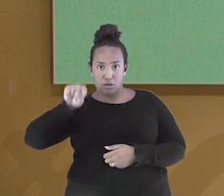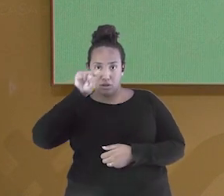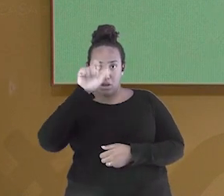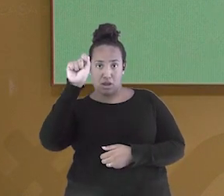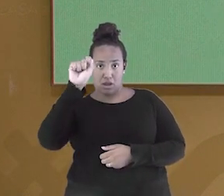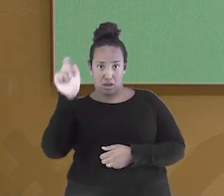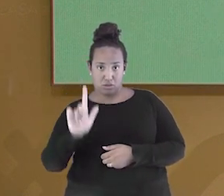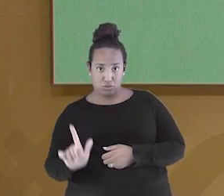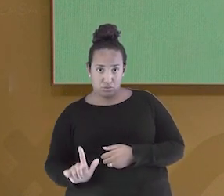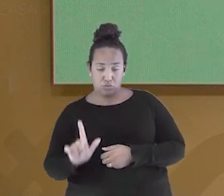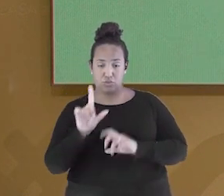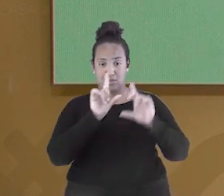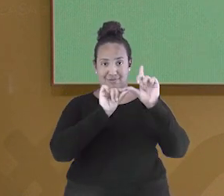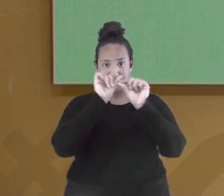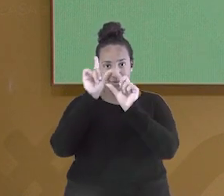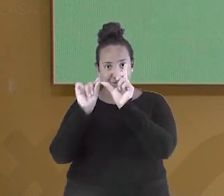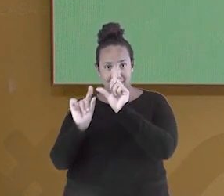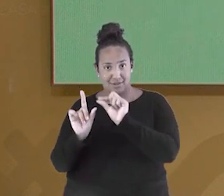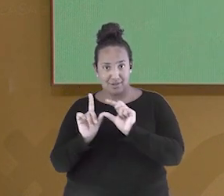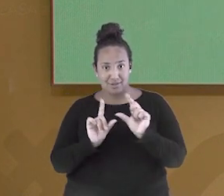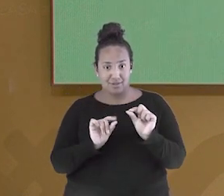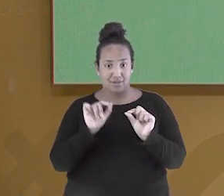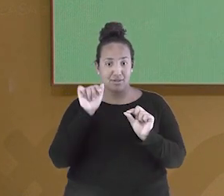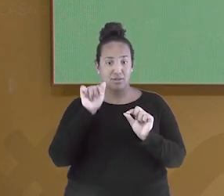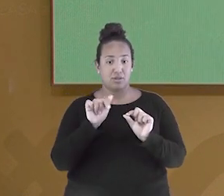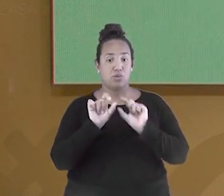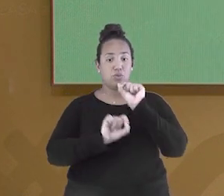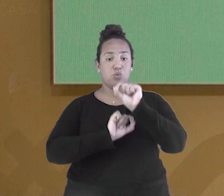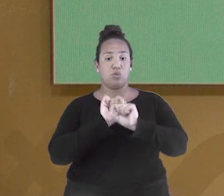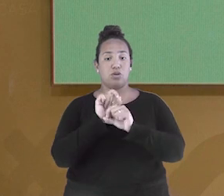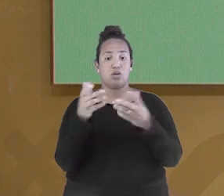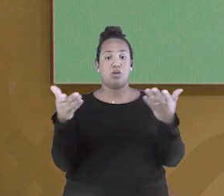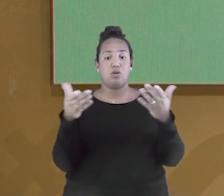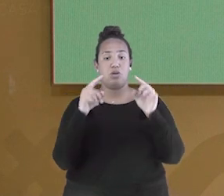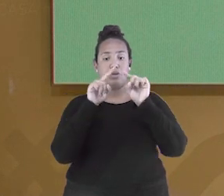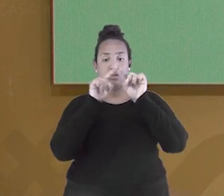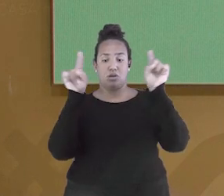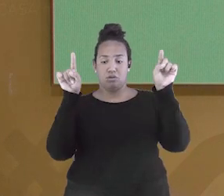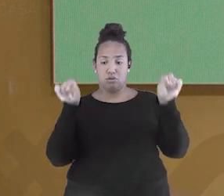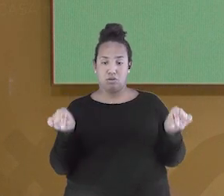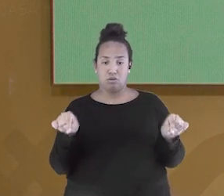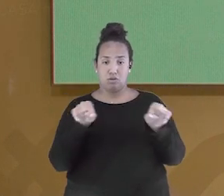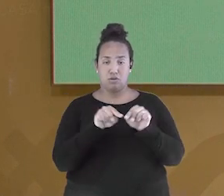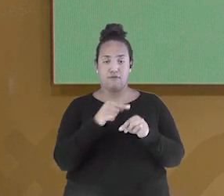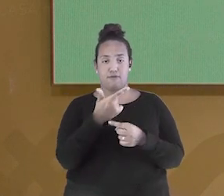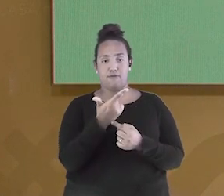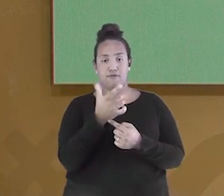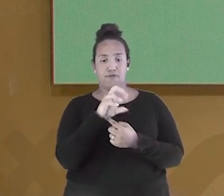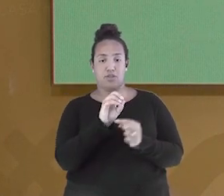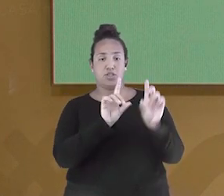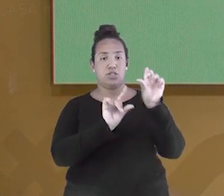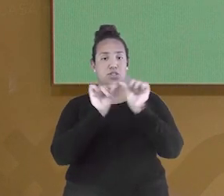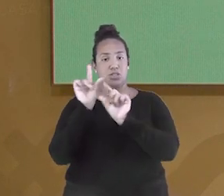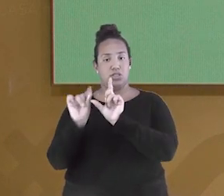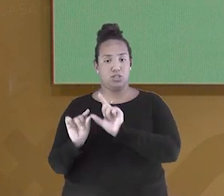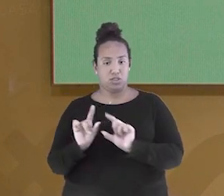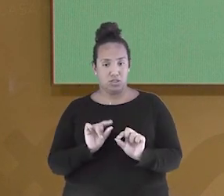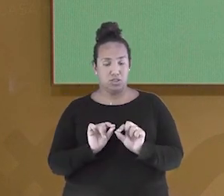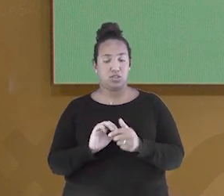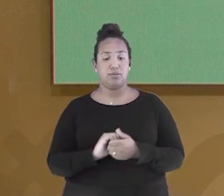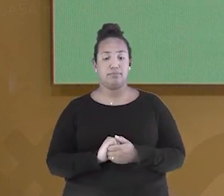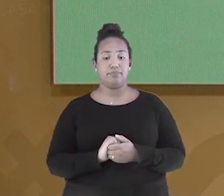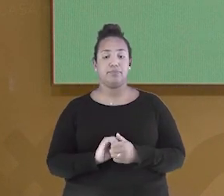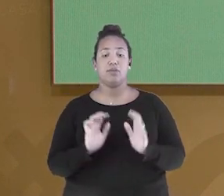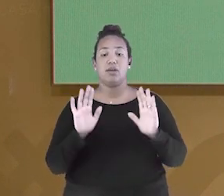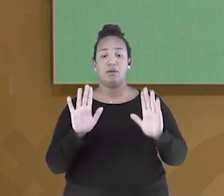províncias passou a ser um quadrado com 20 estrelas representando os estados brasileiros. Porém, essa bandeira não foi